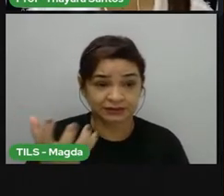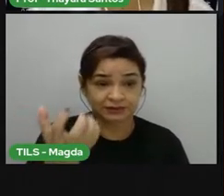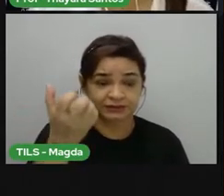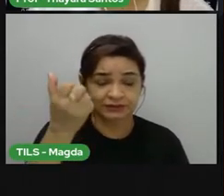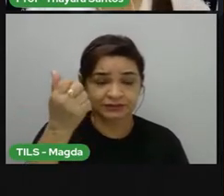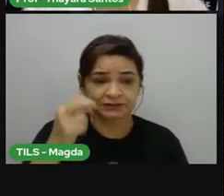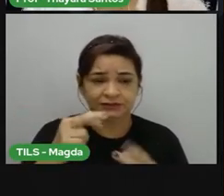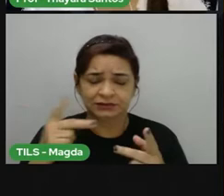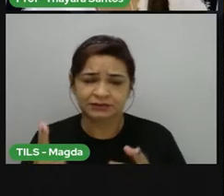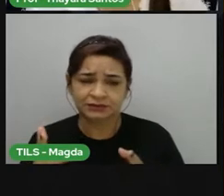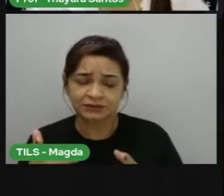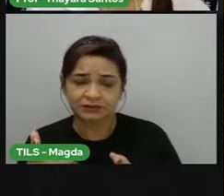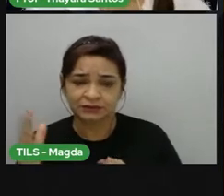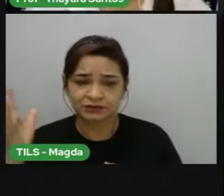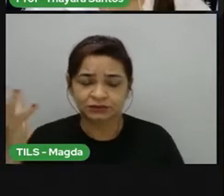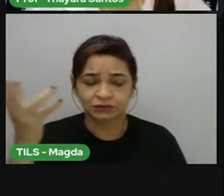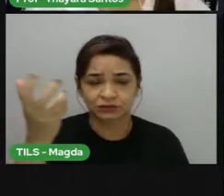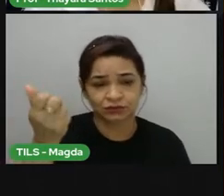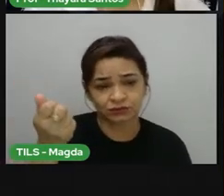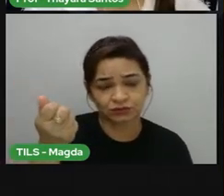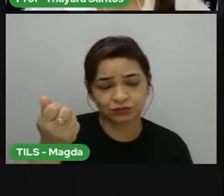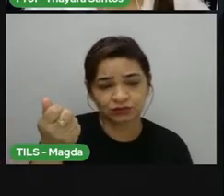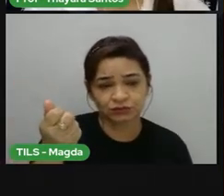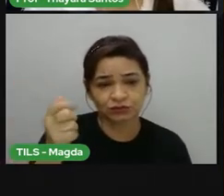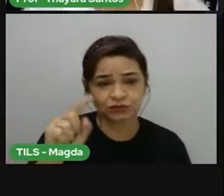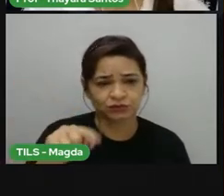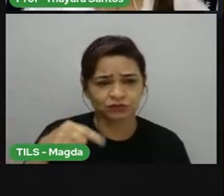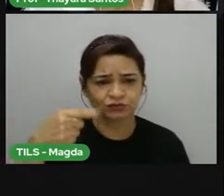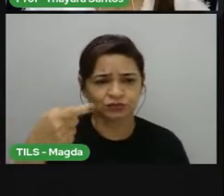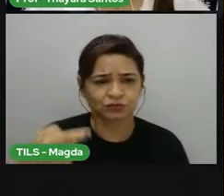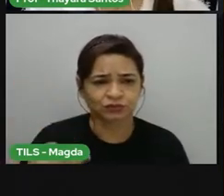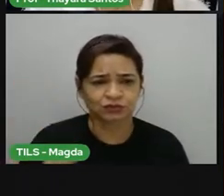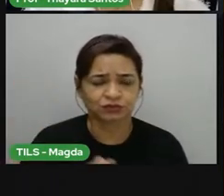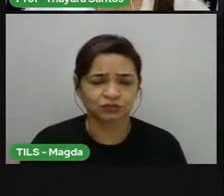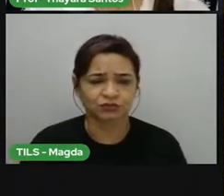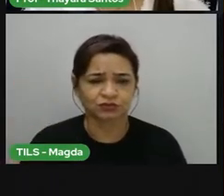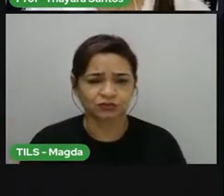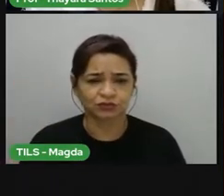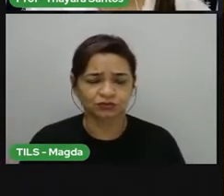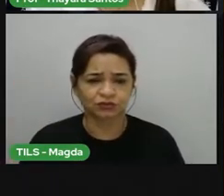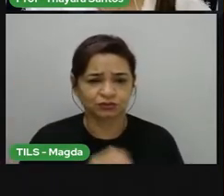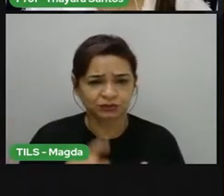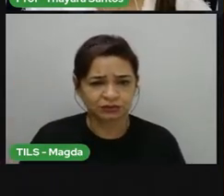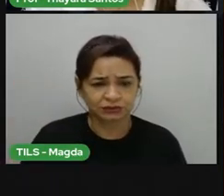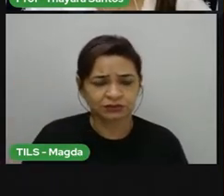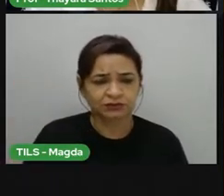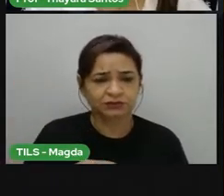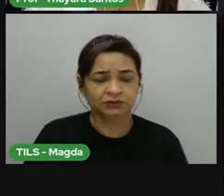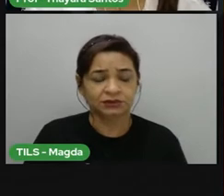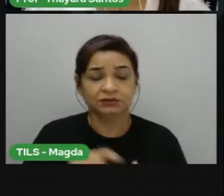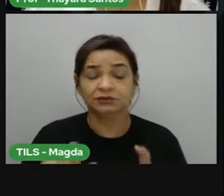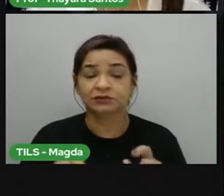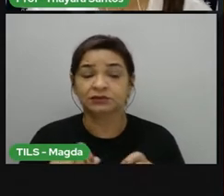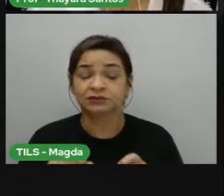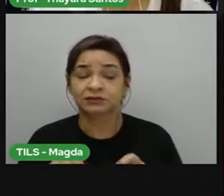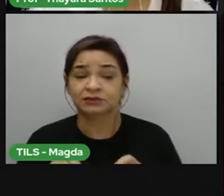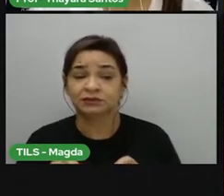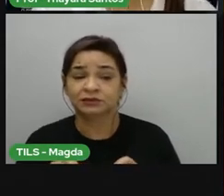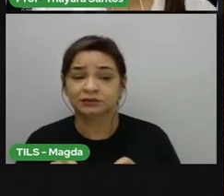clima ou fatores climáticos. Os outros dois, tanto a pressão atmosférica quanto a temperatura, são elementos